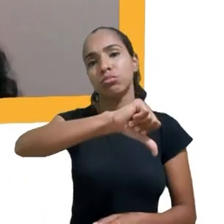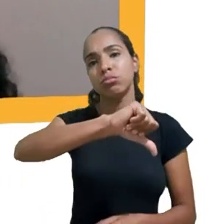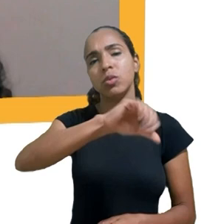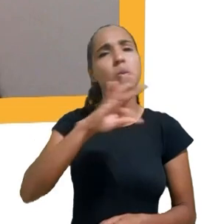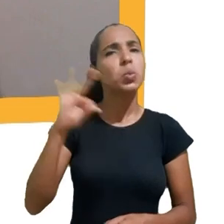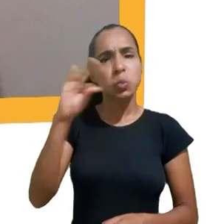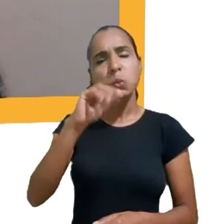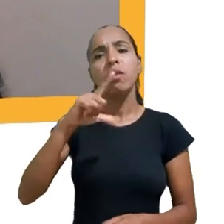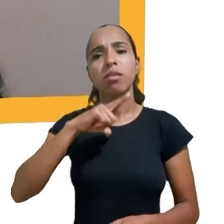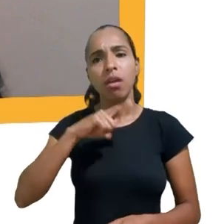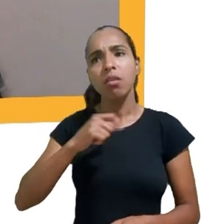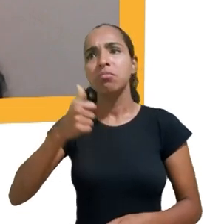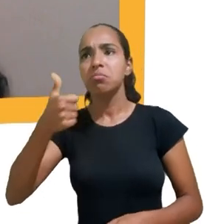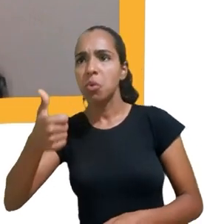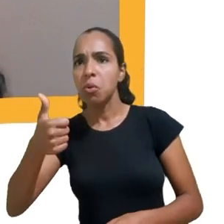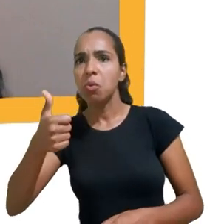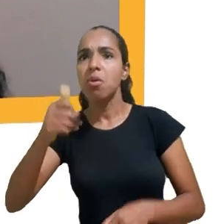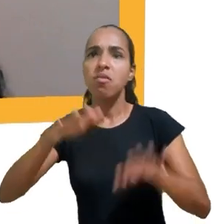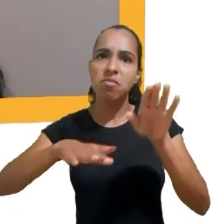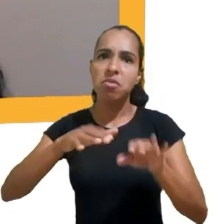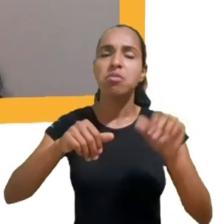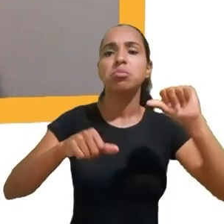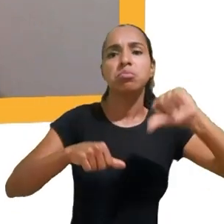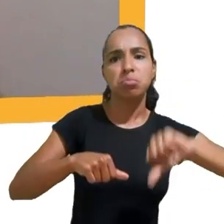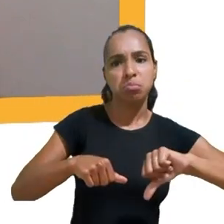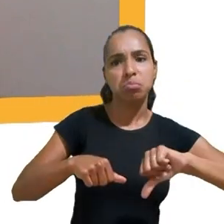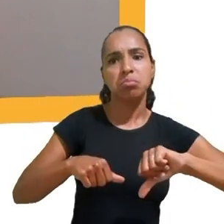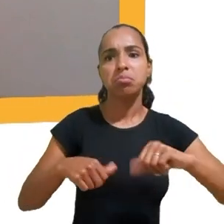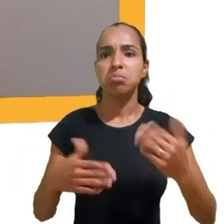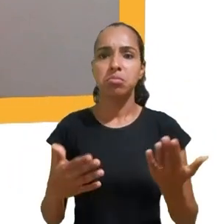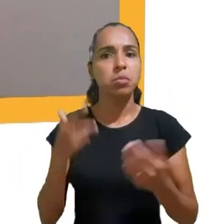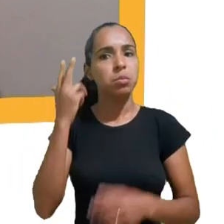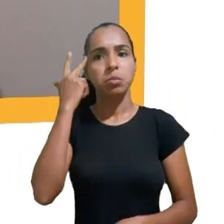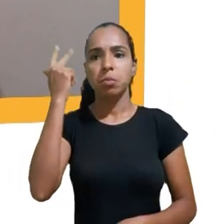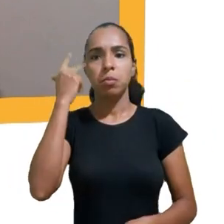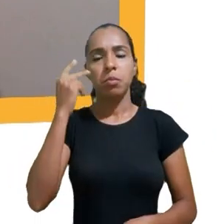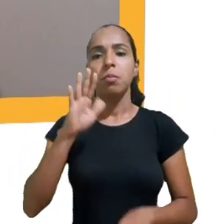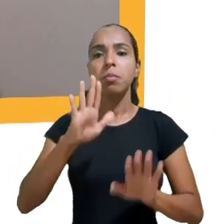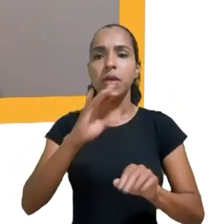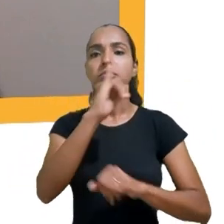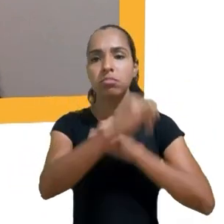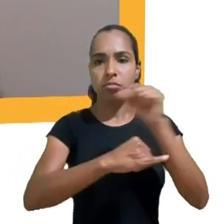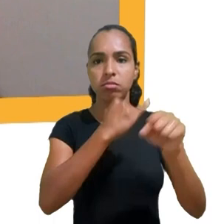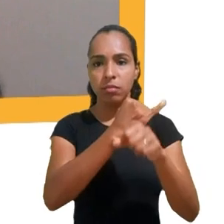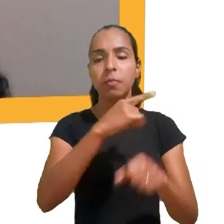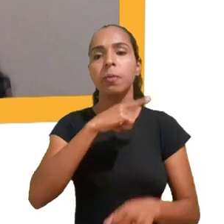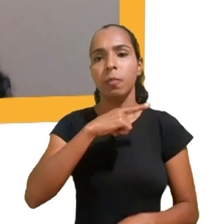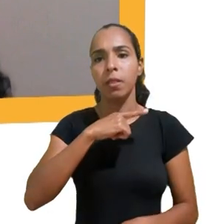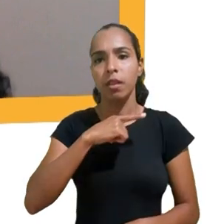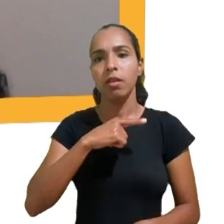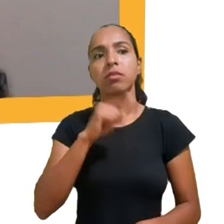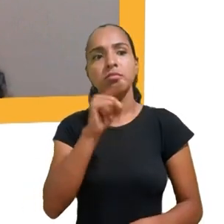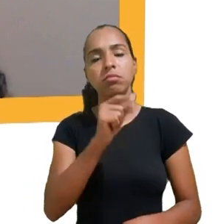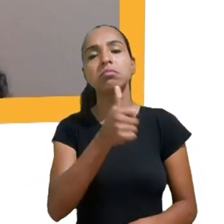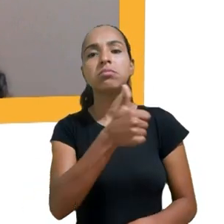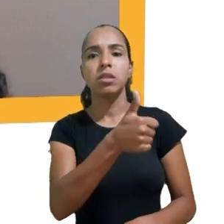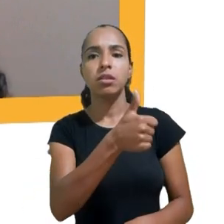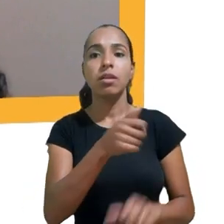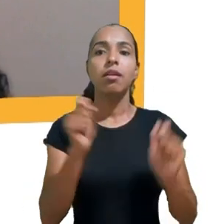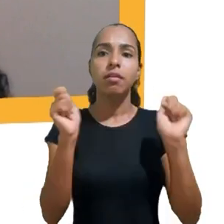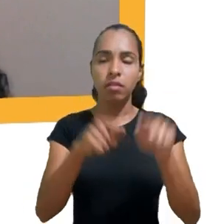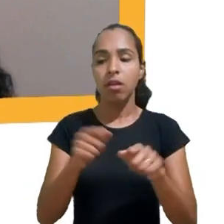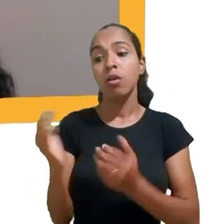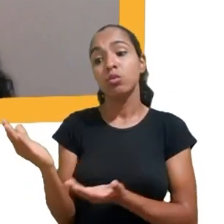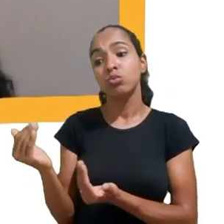tem pontos negativos, sim. E que devem ser avaliados pelos pais e até pelos próprios jovens. A internet